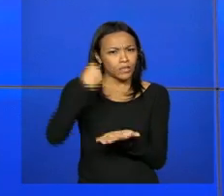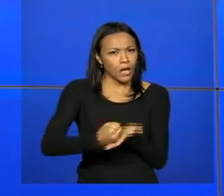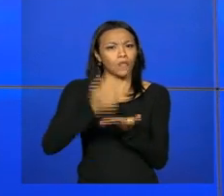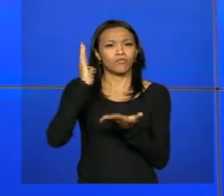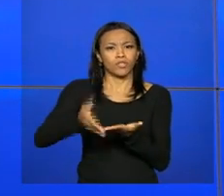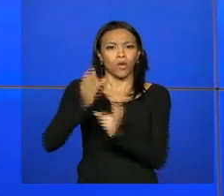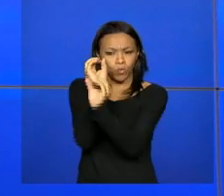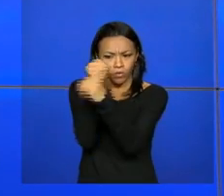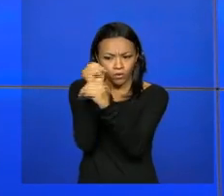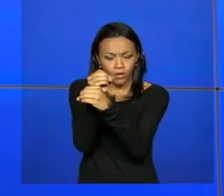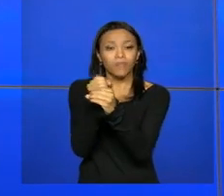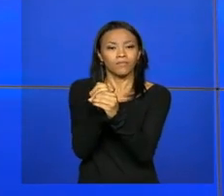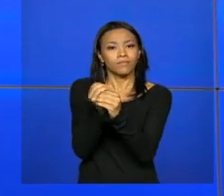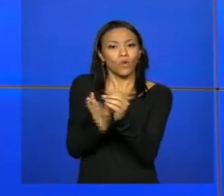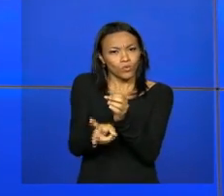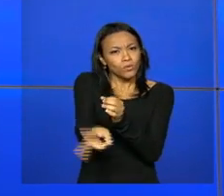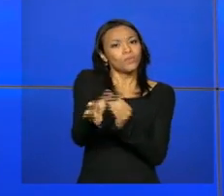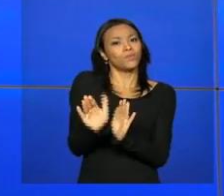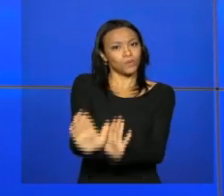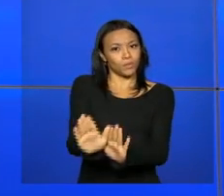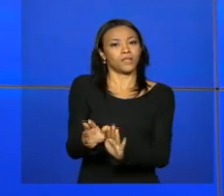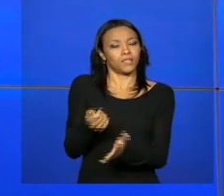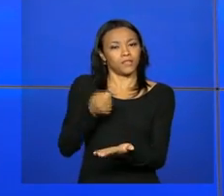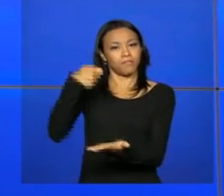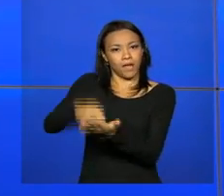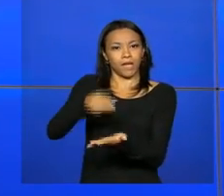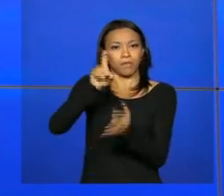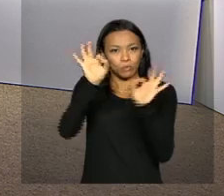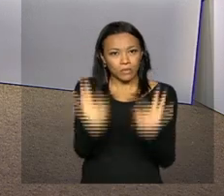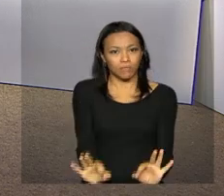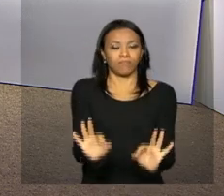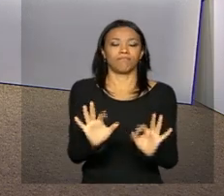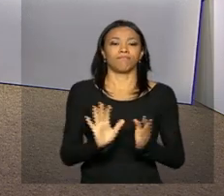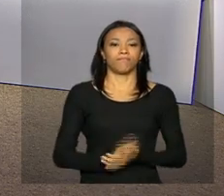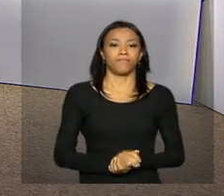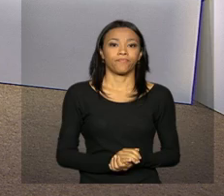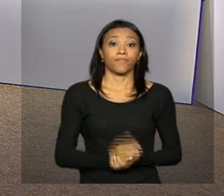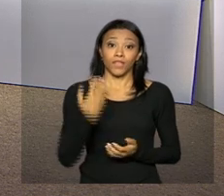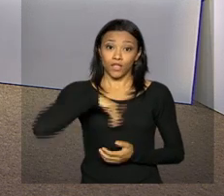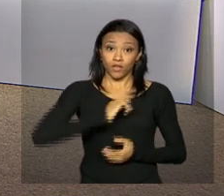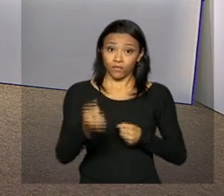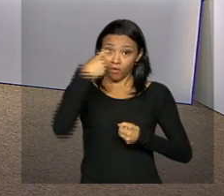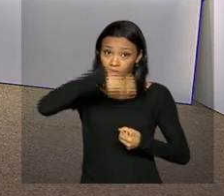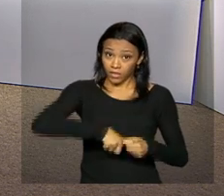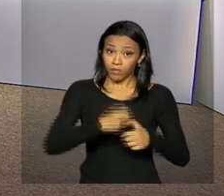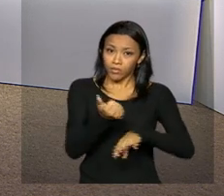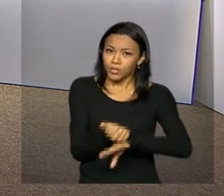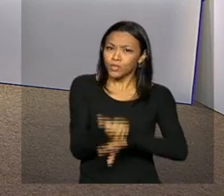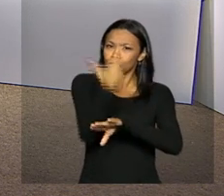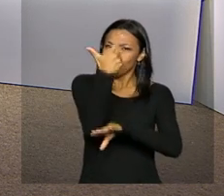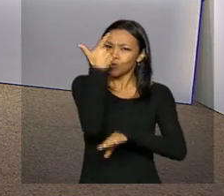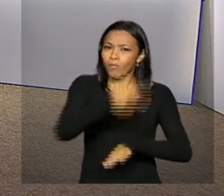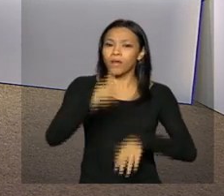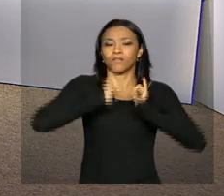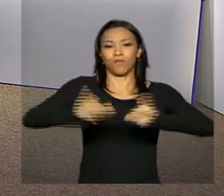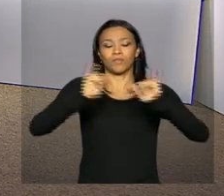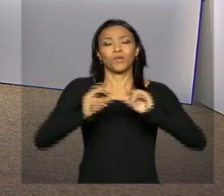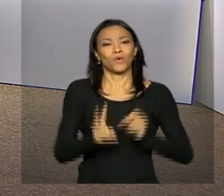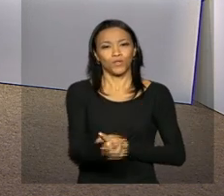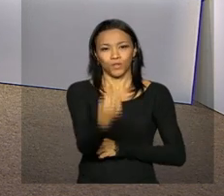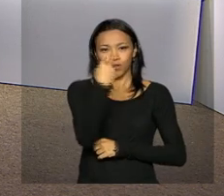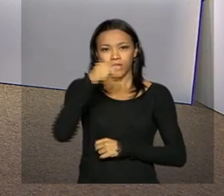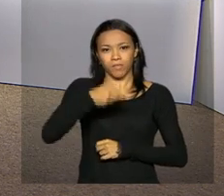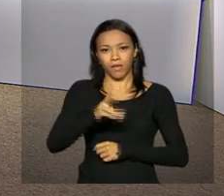laboratórios estão em andamento e com pagamentos em dia. E nós voltamos ao meio-dia com mais informações.